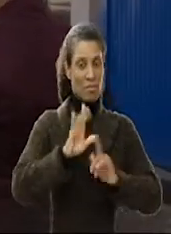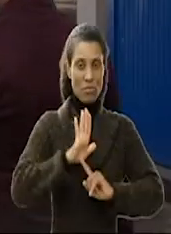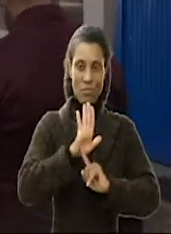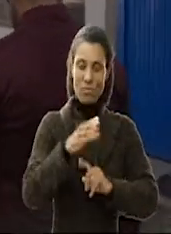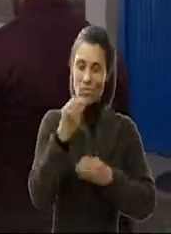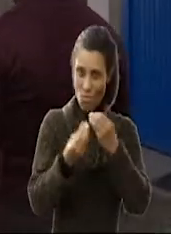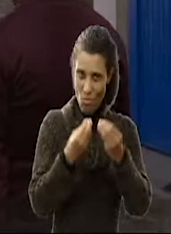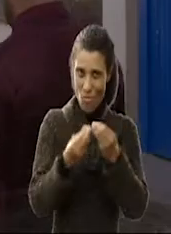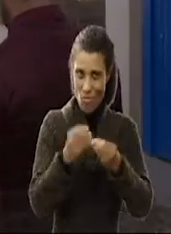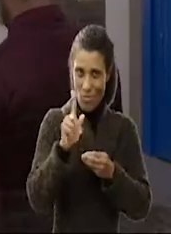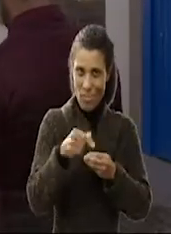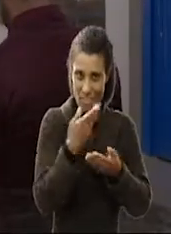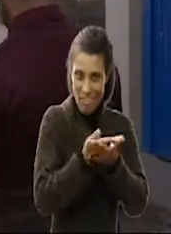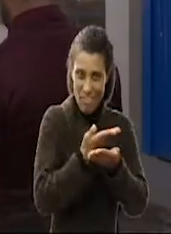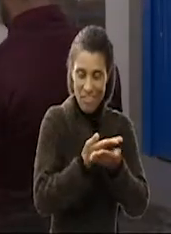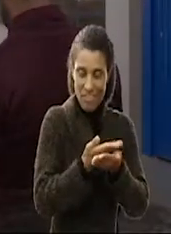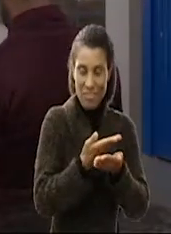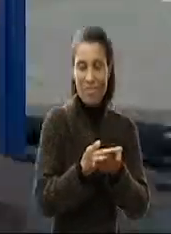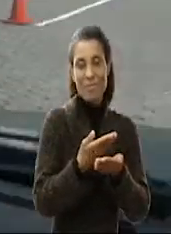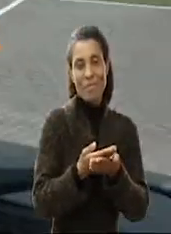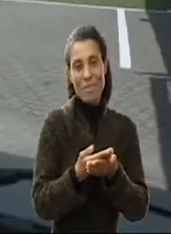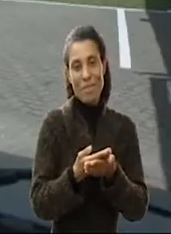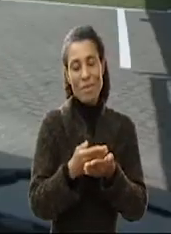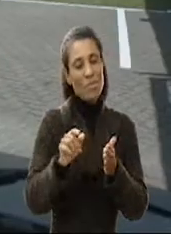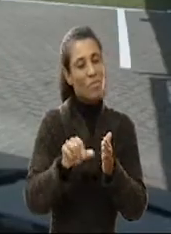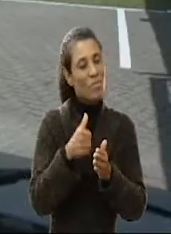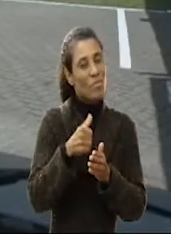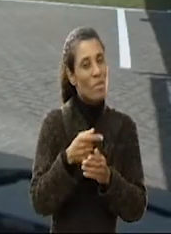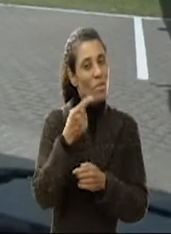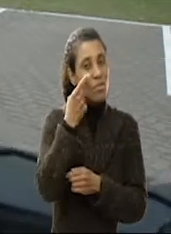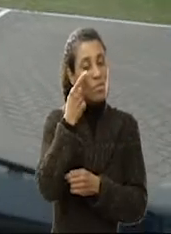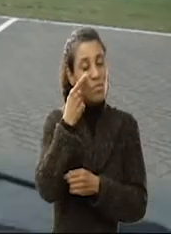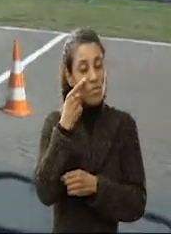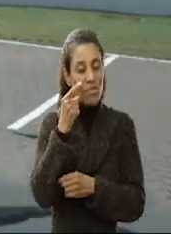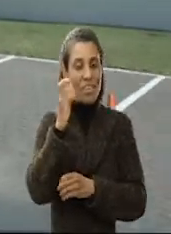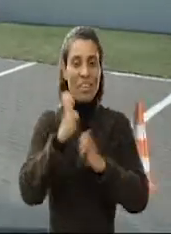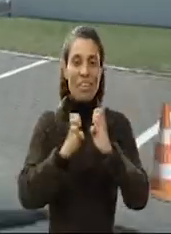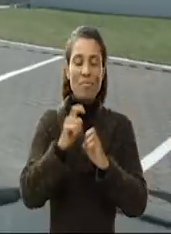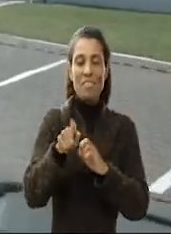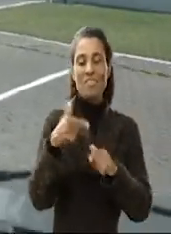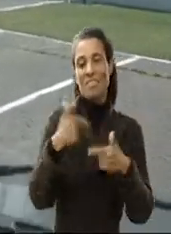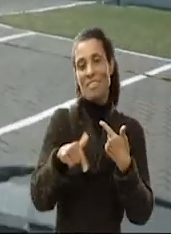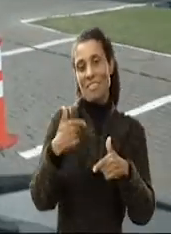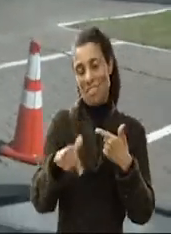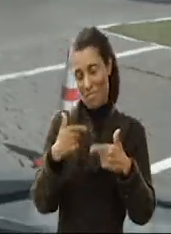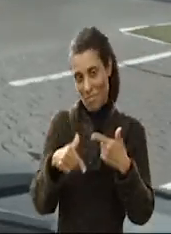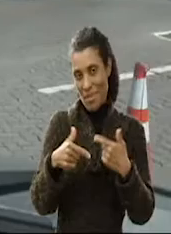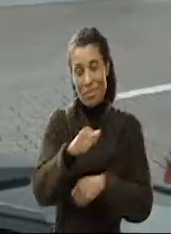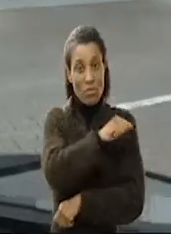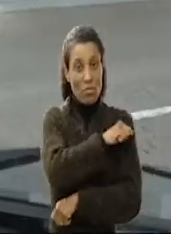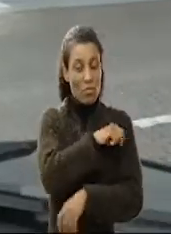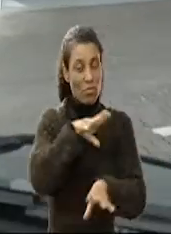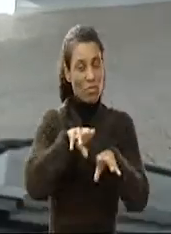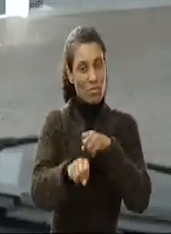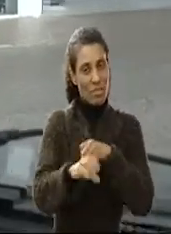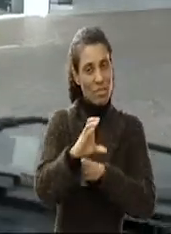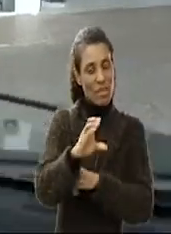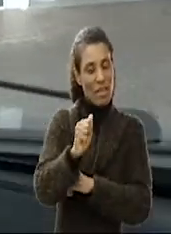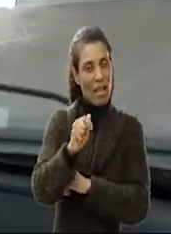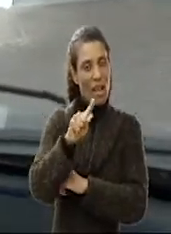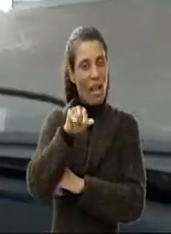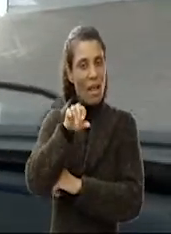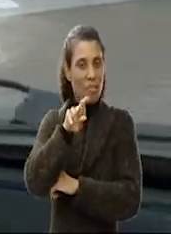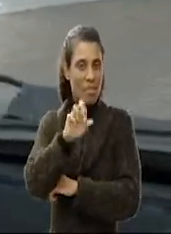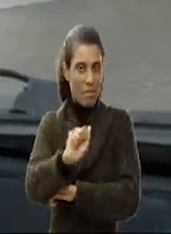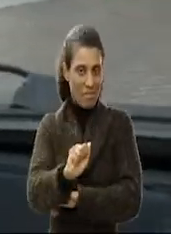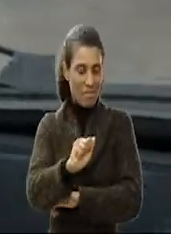Mas antes de mostrar como funciona essa aula, vamos dar uma passadinha na concessionária de veículos que emprega alunos formados